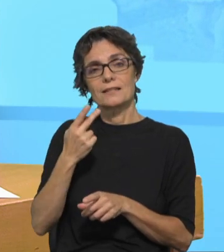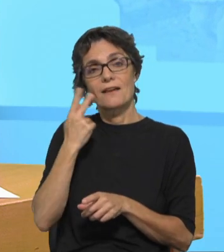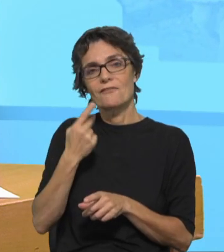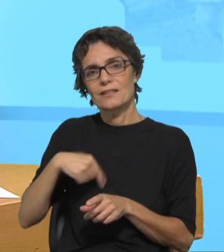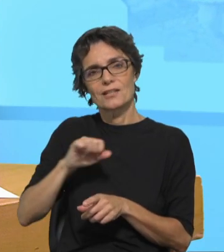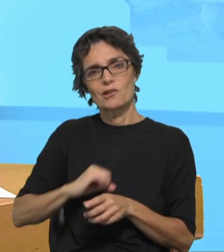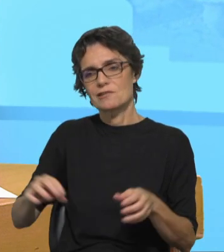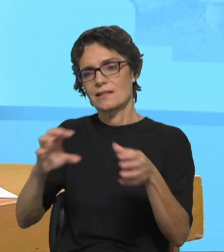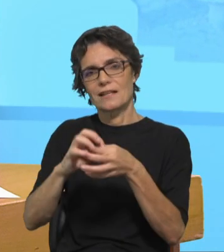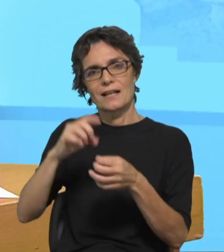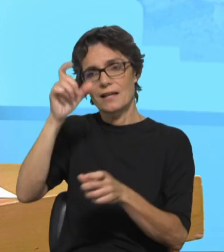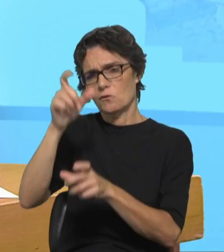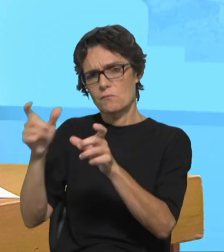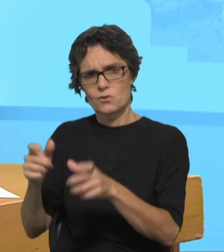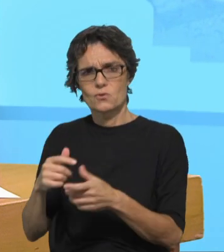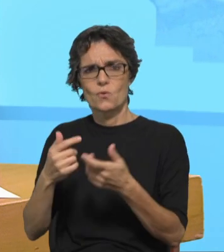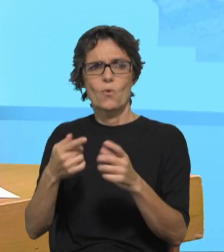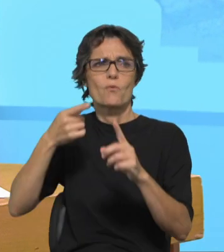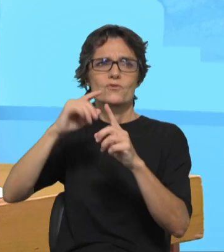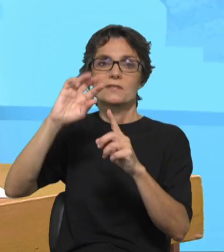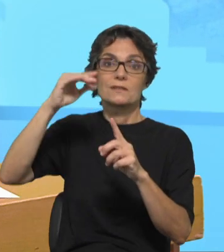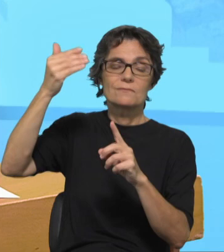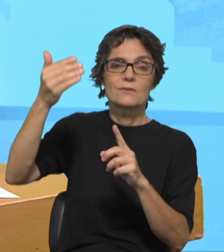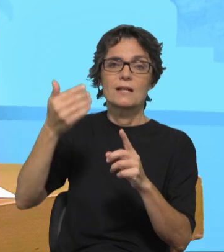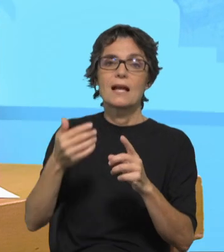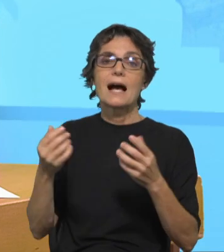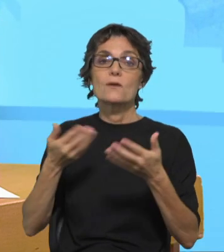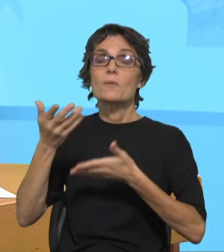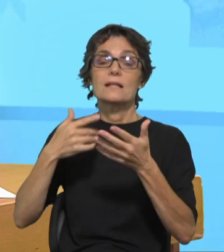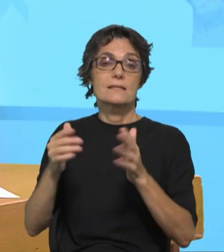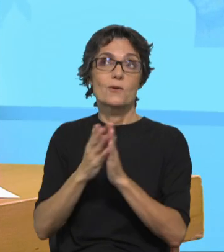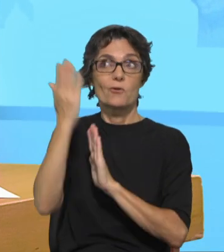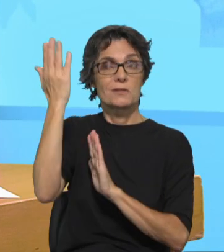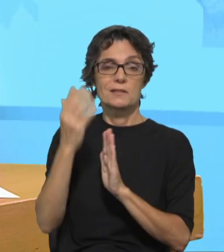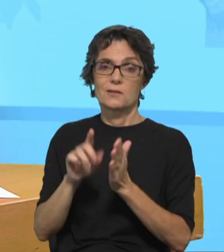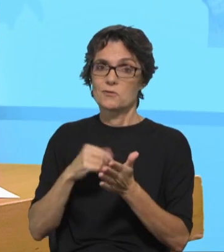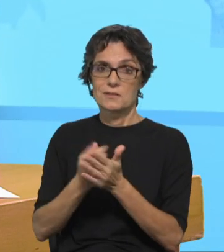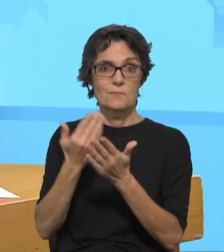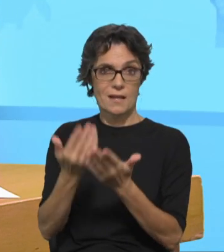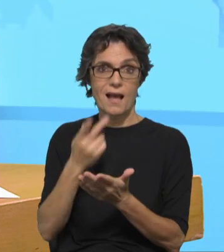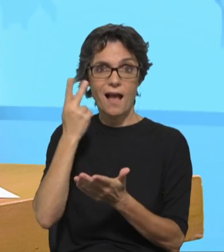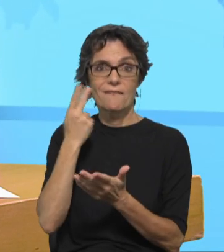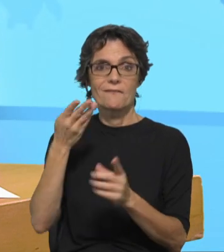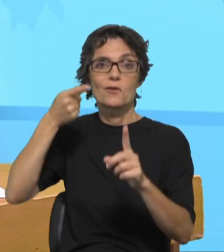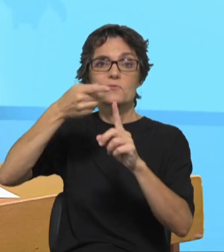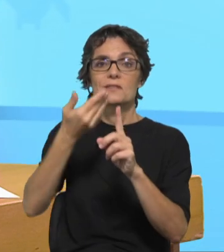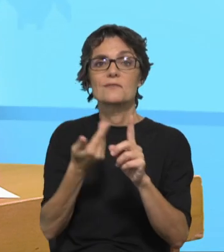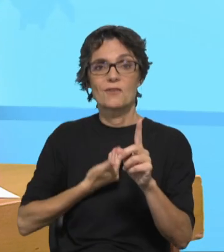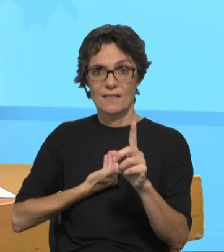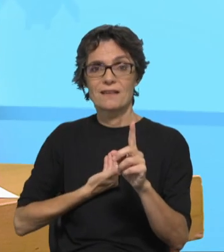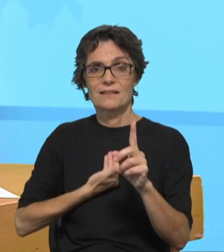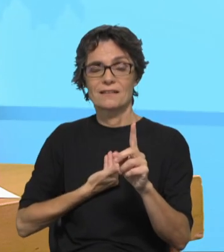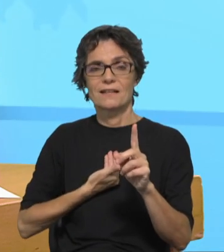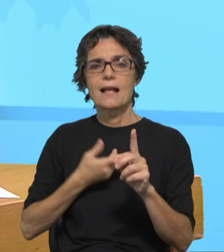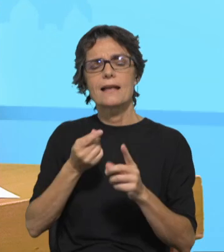na nossa relação espiritual com Deus, não é? E, portanto, Deus acaba por ser o sentido da vida, quer na relação uns com os outros.